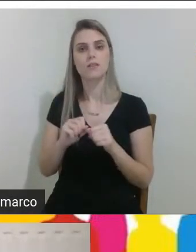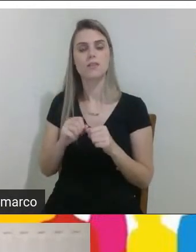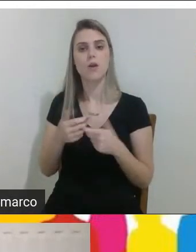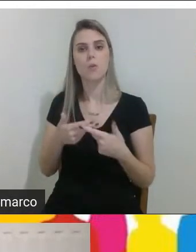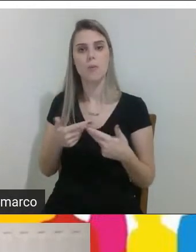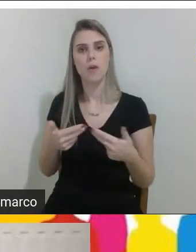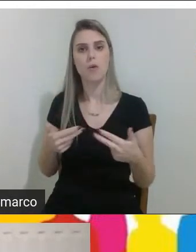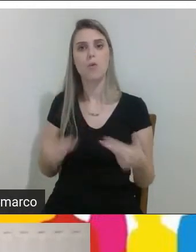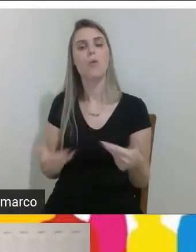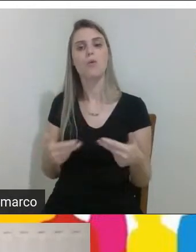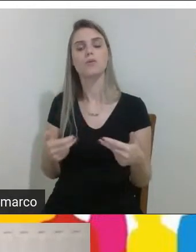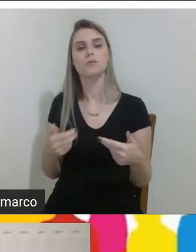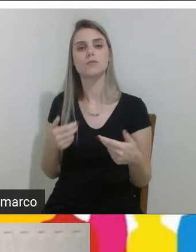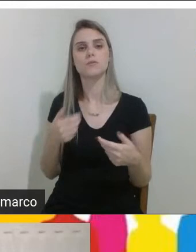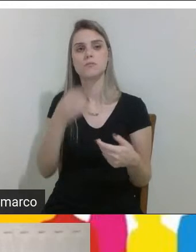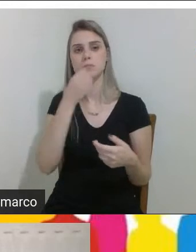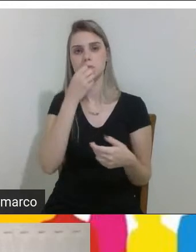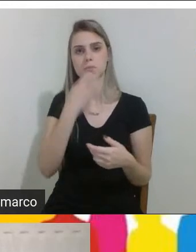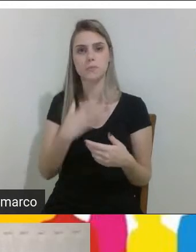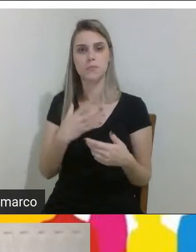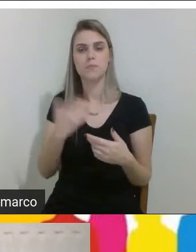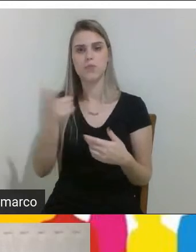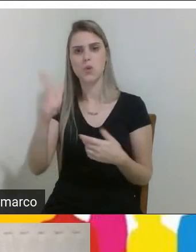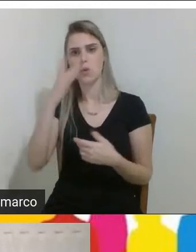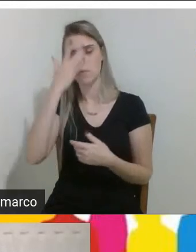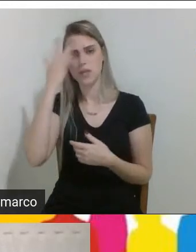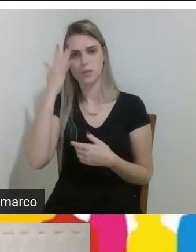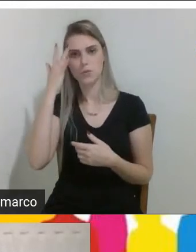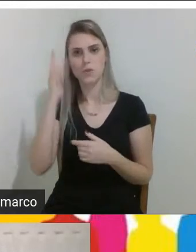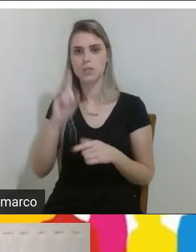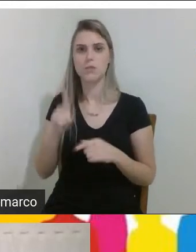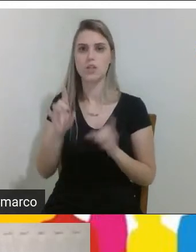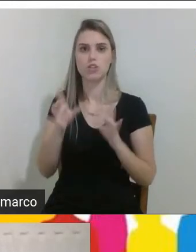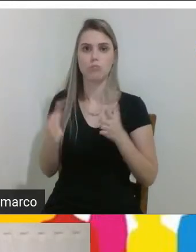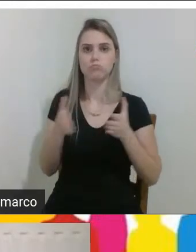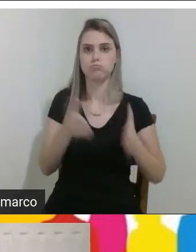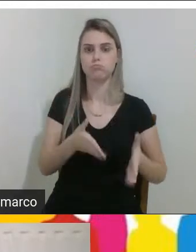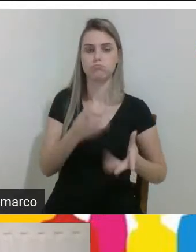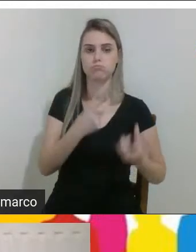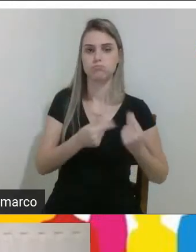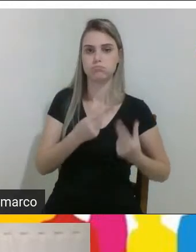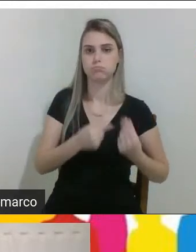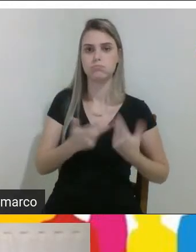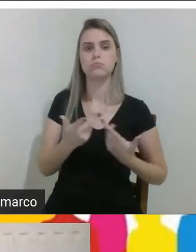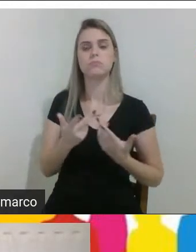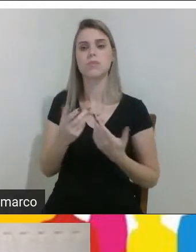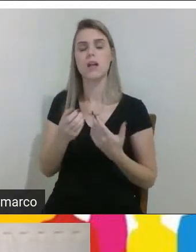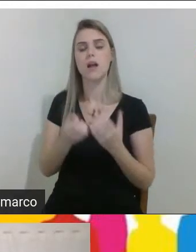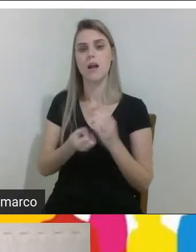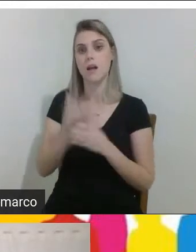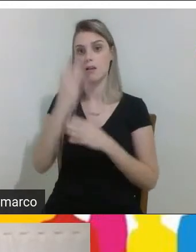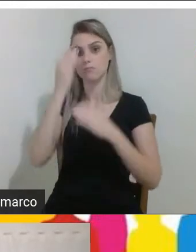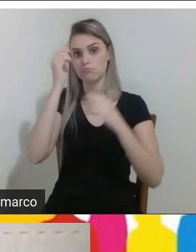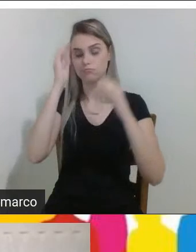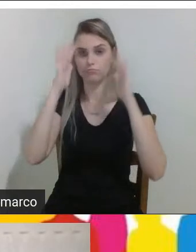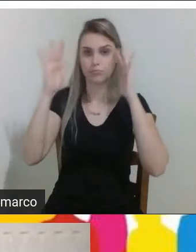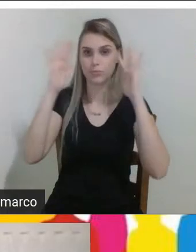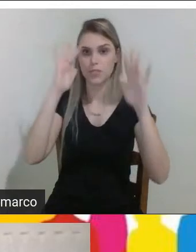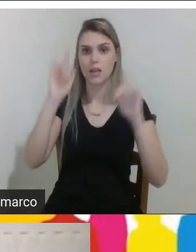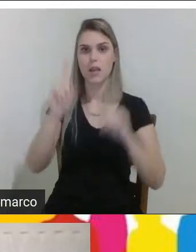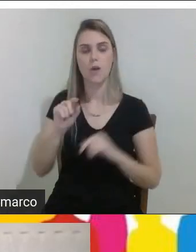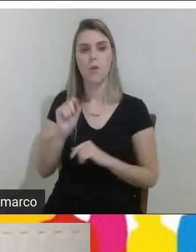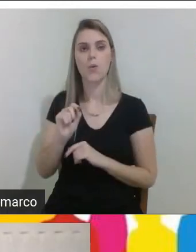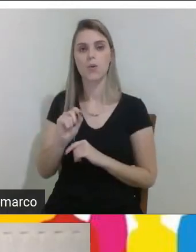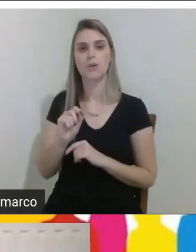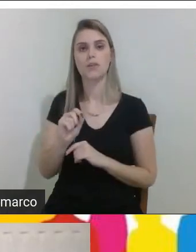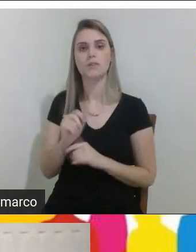beneficiar outra pessoa que não seja apenas pelo lado econômico a criatividade ela ela